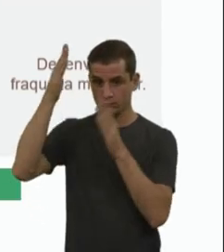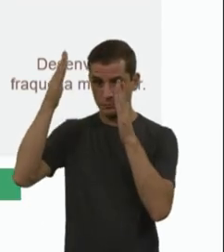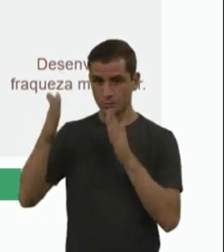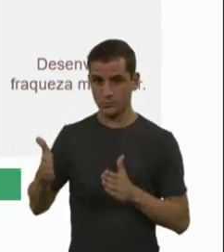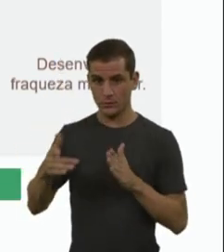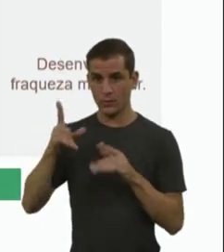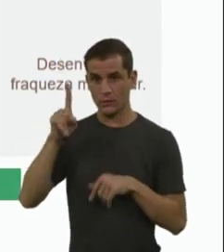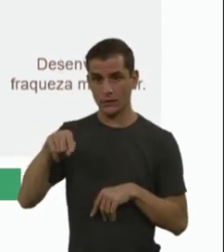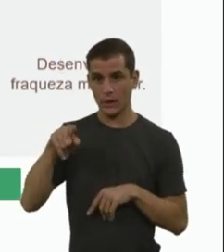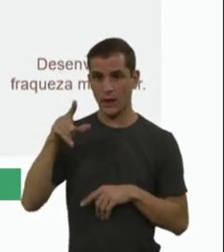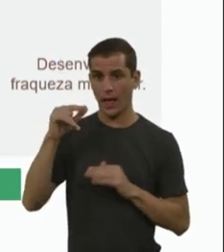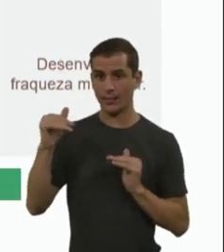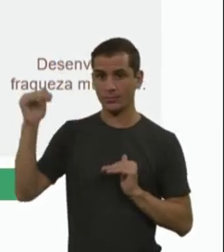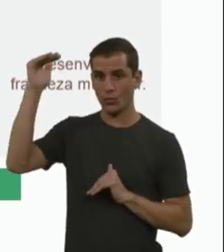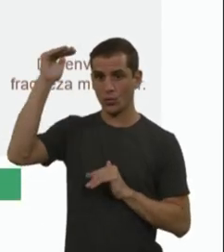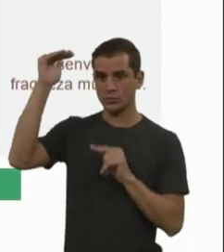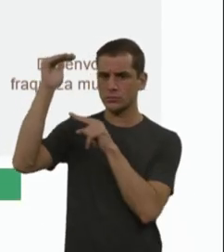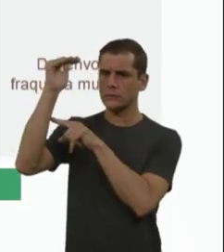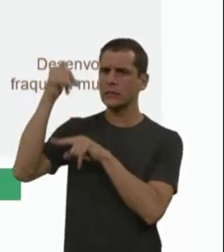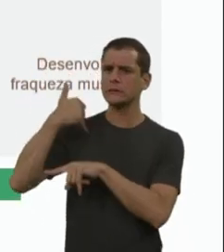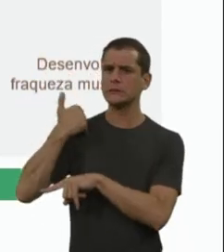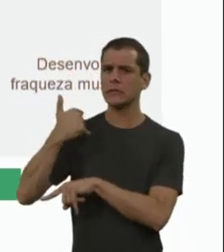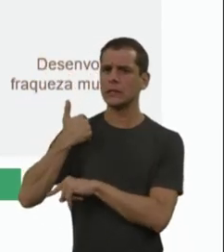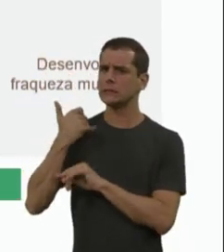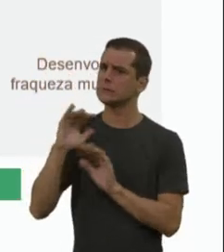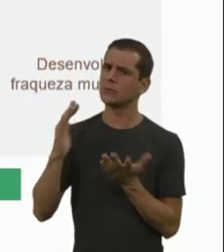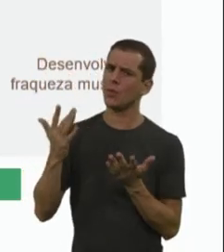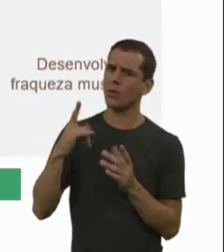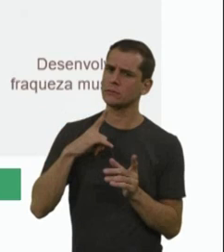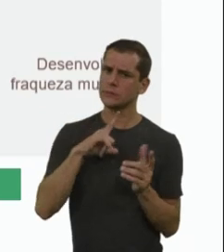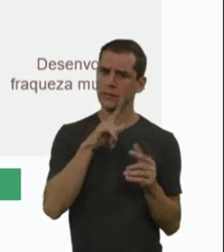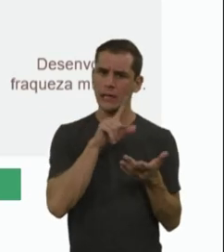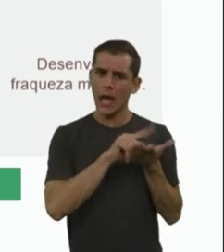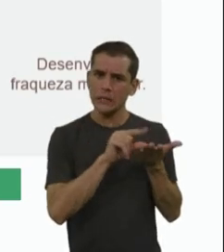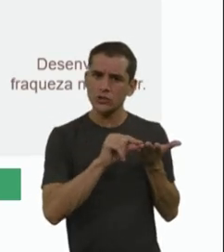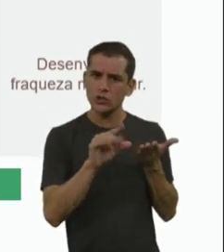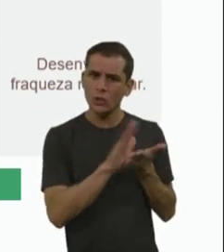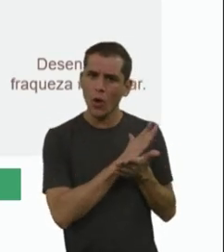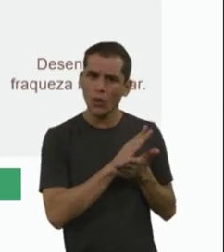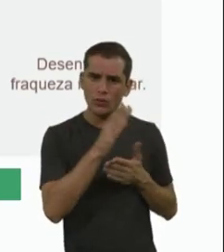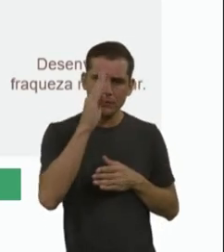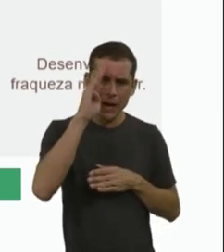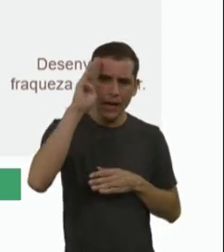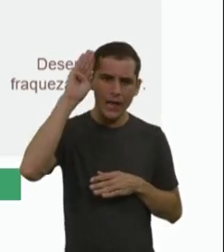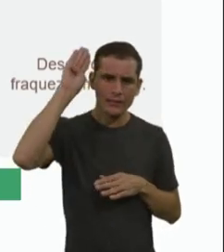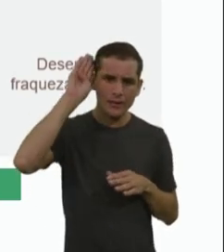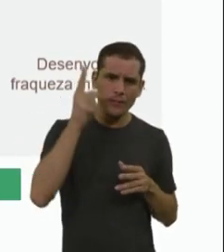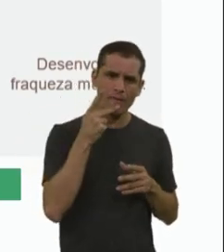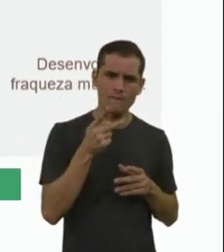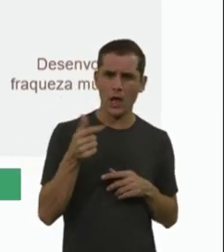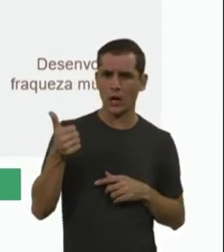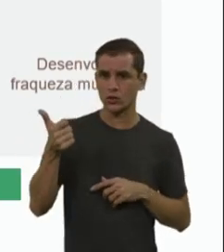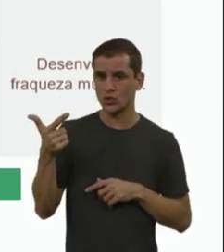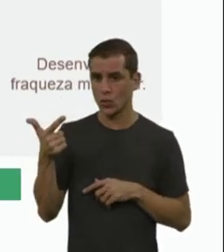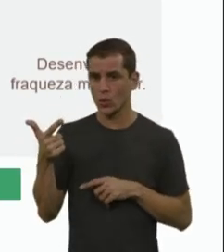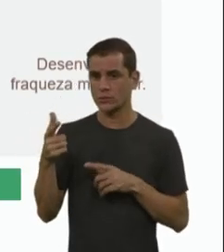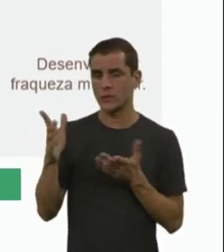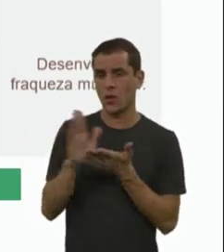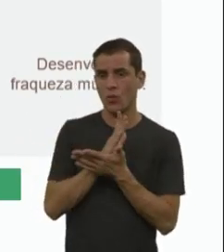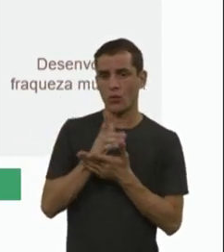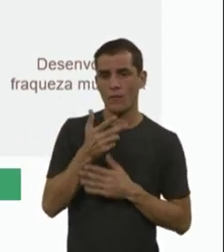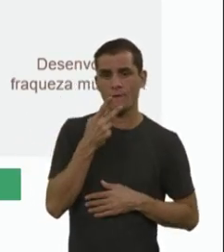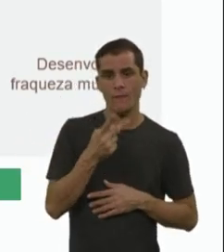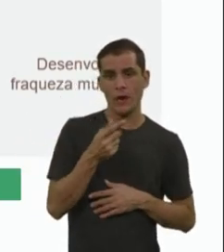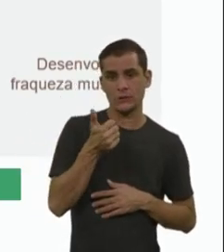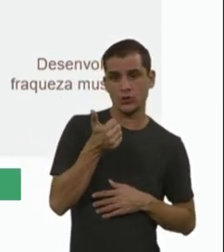idade adulta. Que idade? Bastante controverso na literatura, alguns falam 12 anos, outros falam 18 anos, outros falam 30 anos,